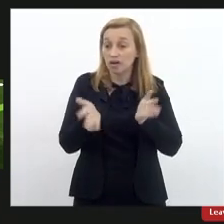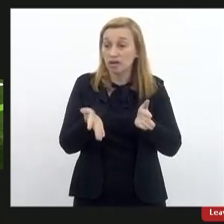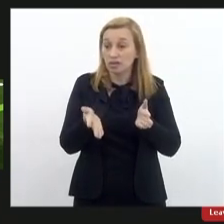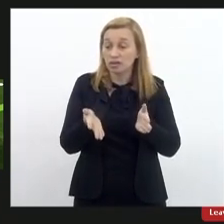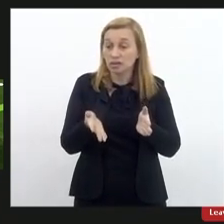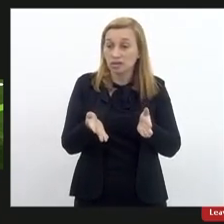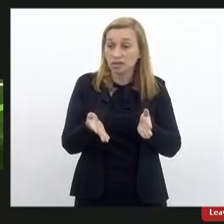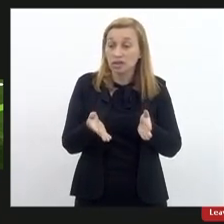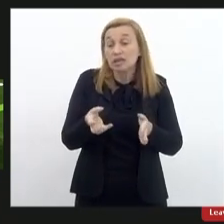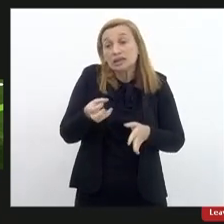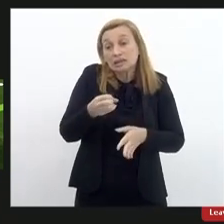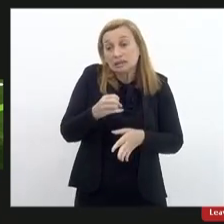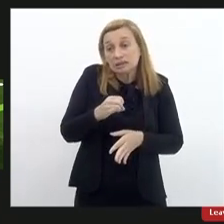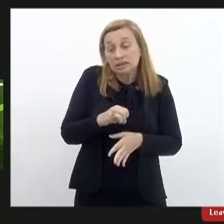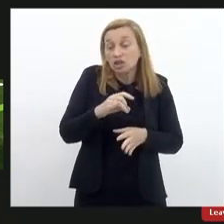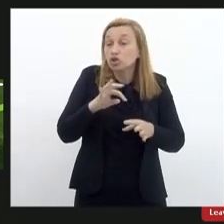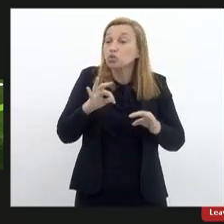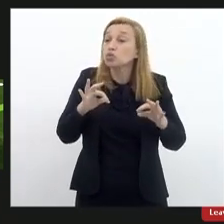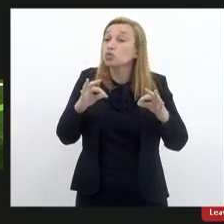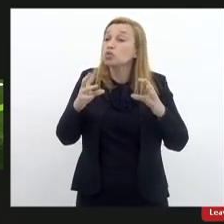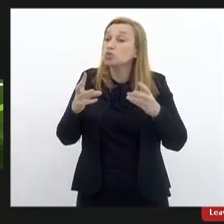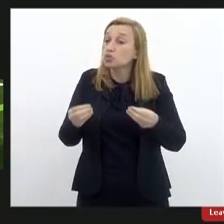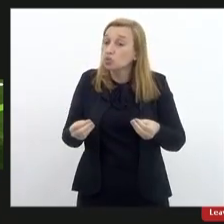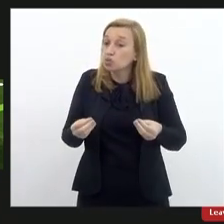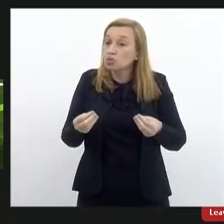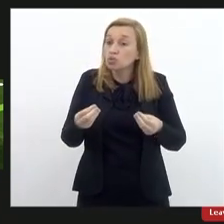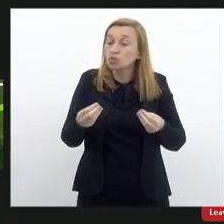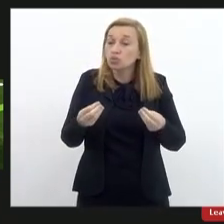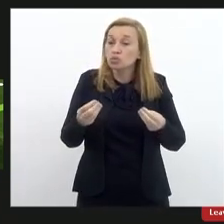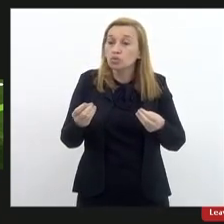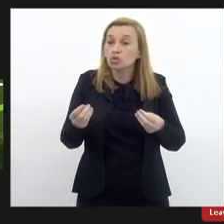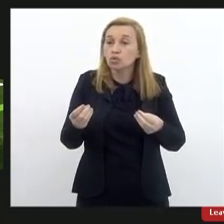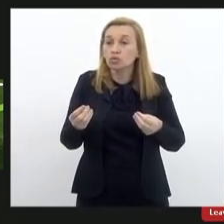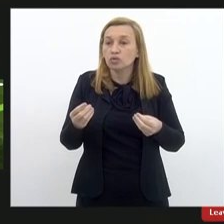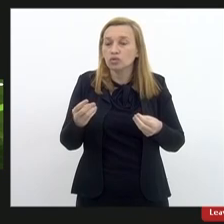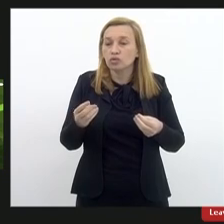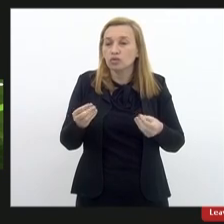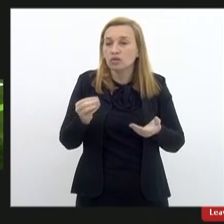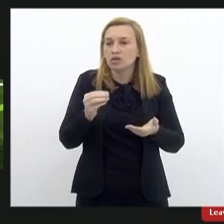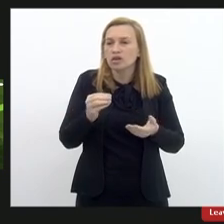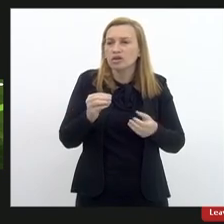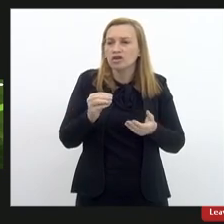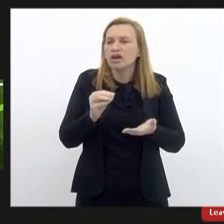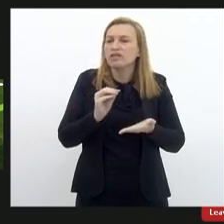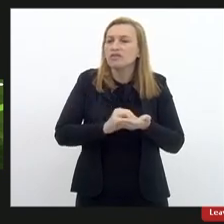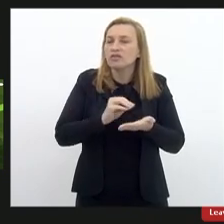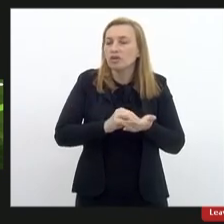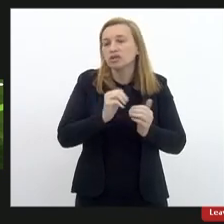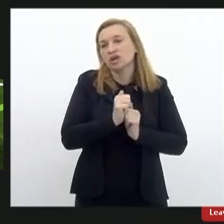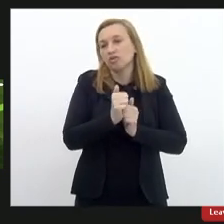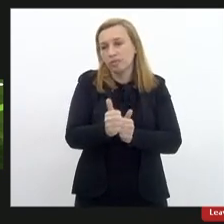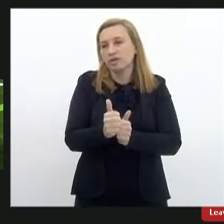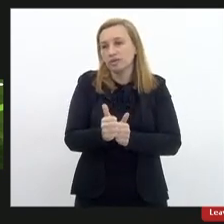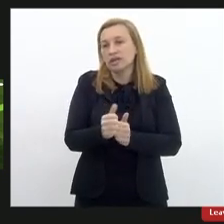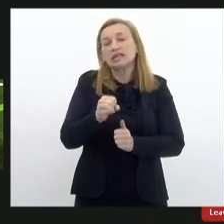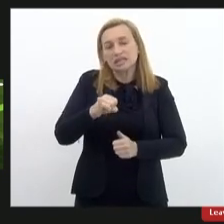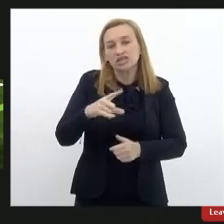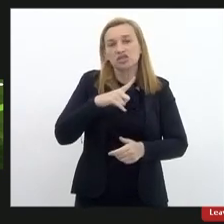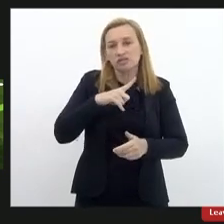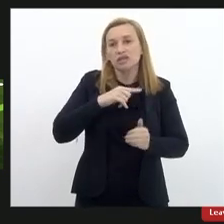que se tudo reflete e volta a falta de acompanhamento. Se tivesse tido